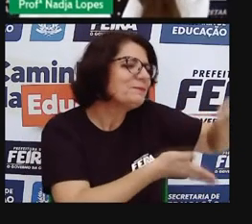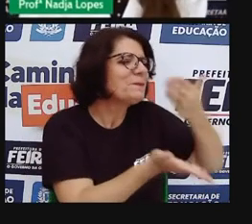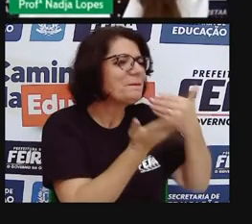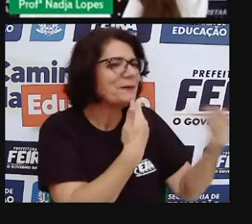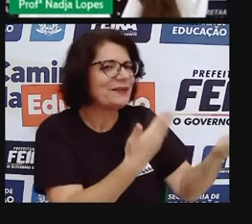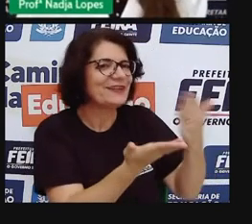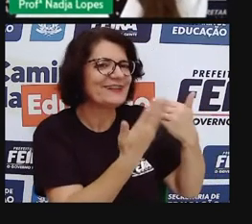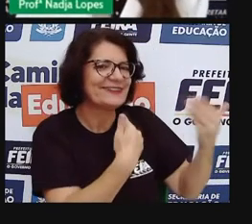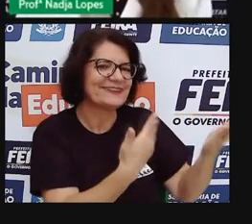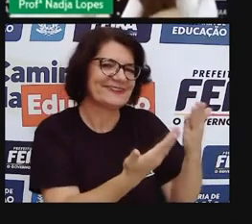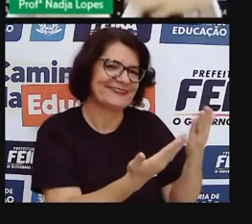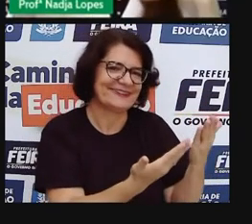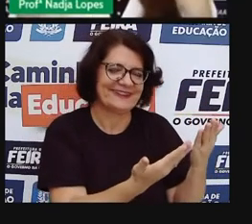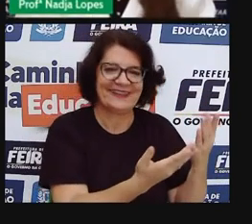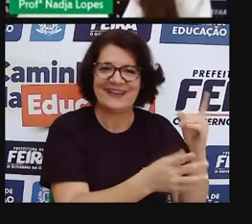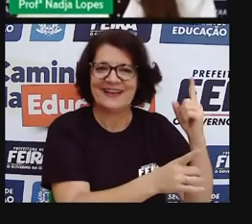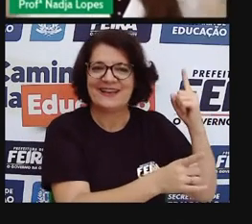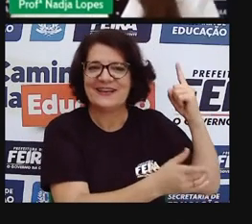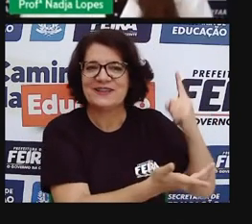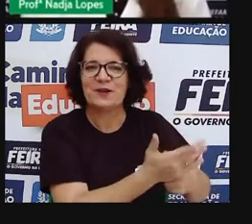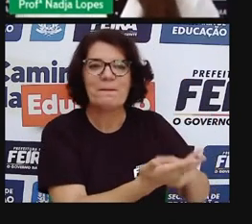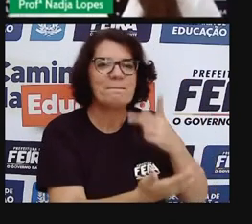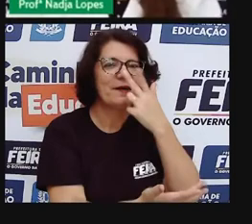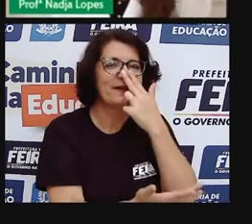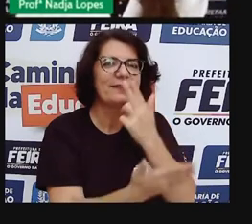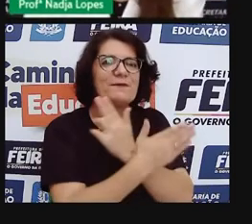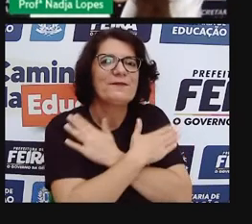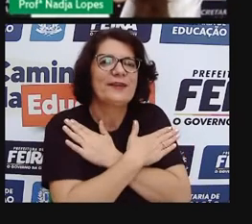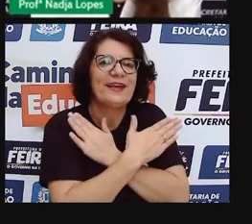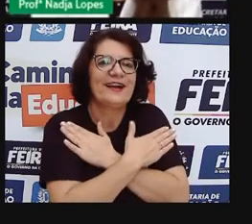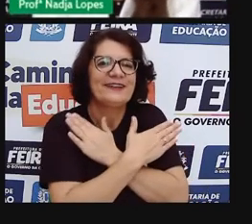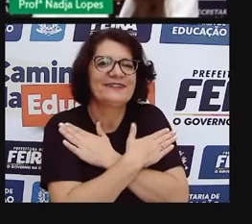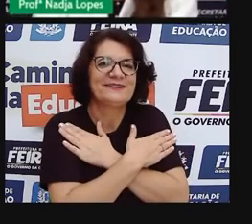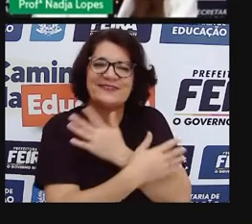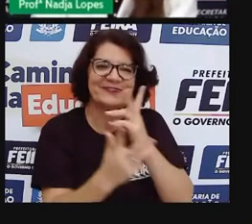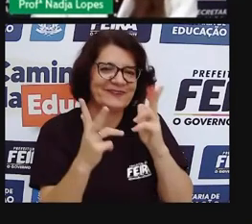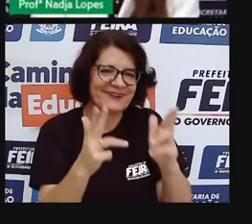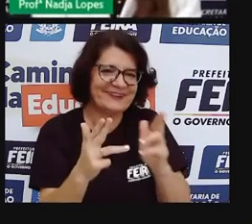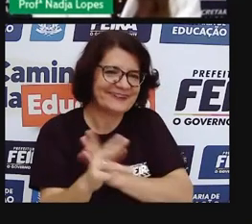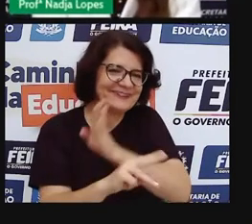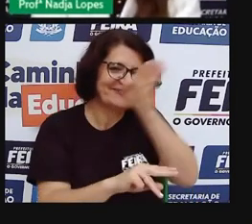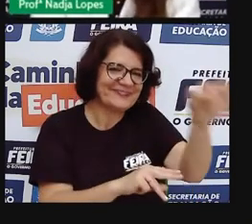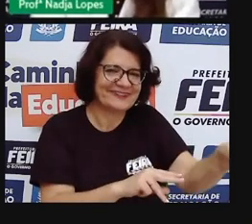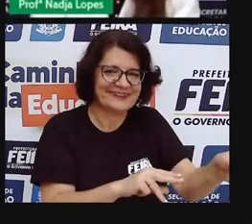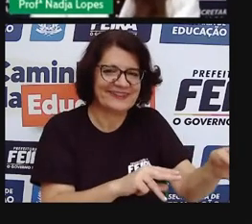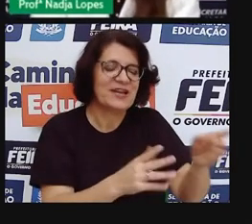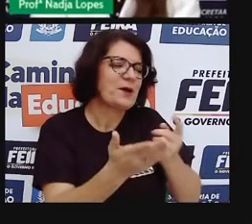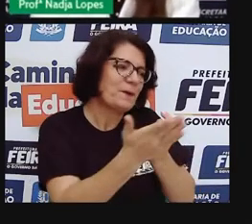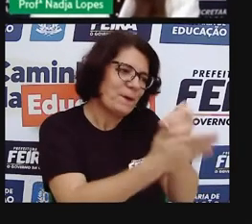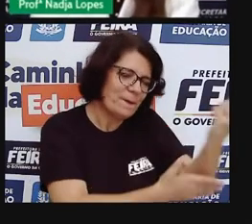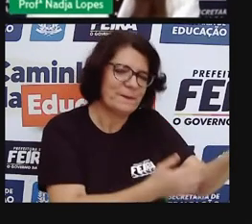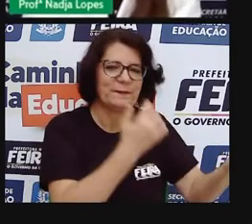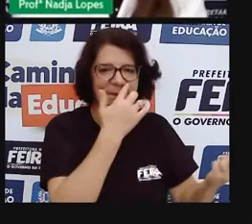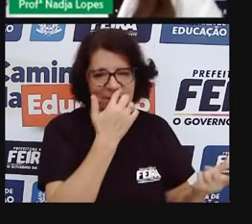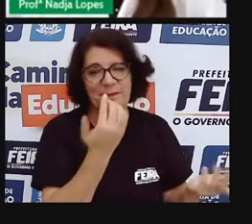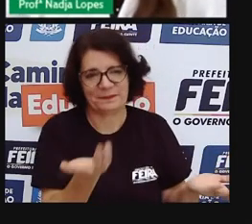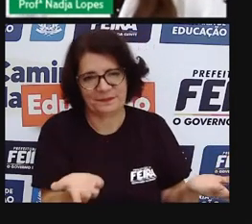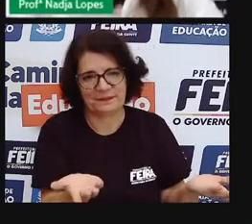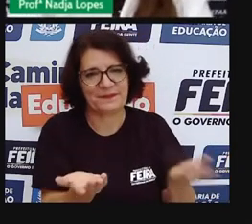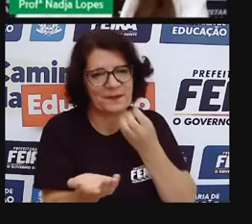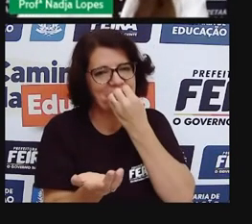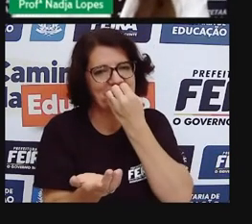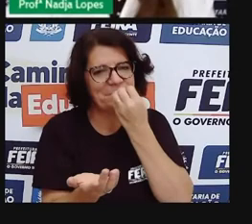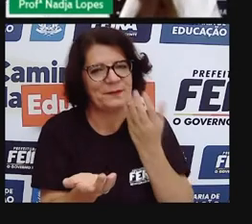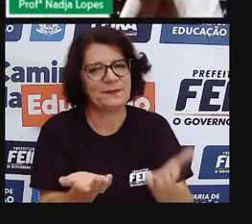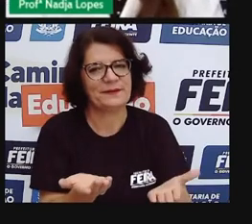acontecer as feiras. Porque estava todo mundo em casa. Poderiam ir naquele dia para fazer as compras. E,